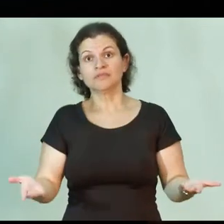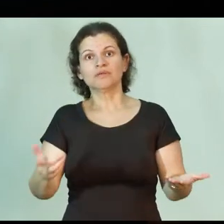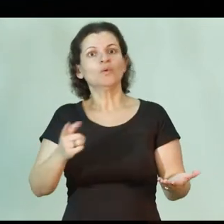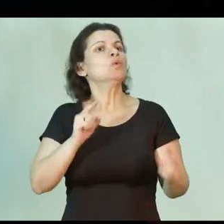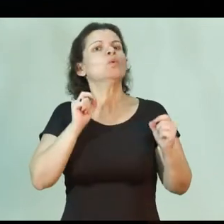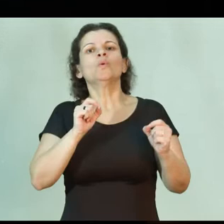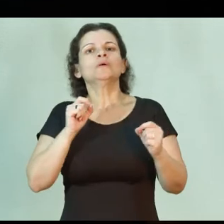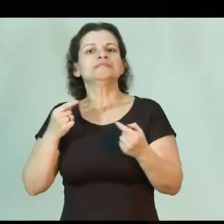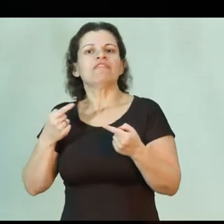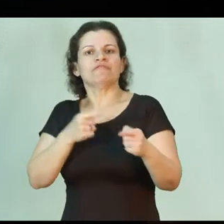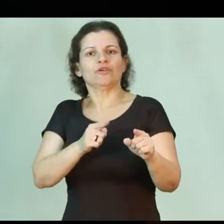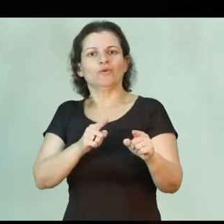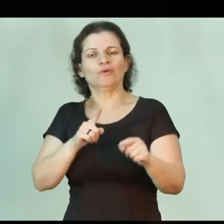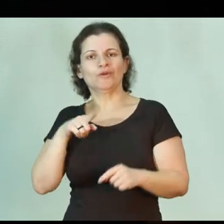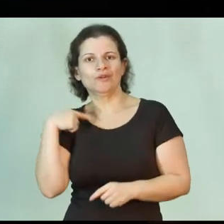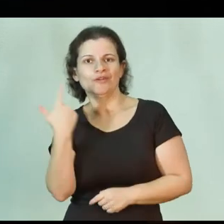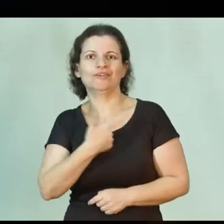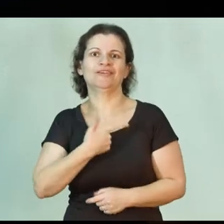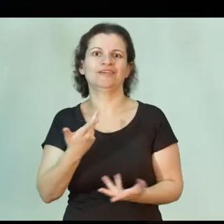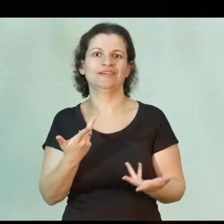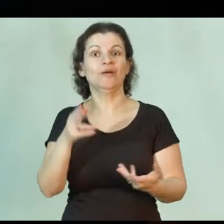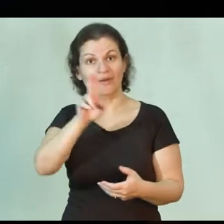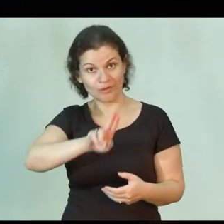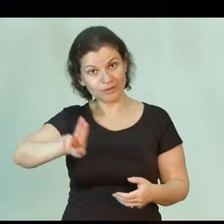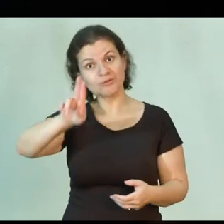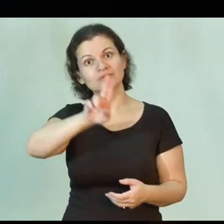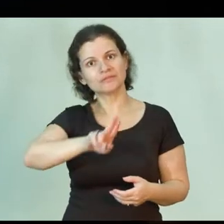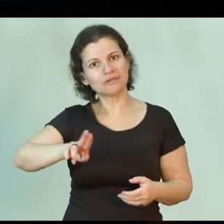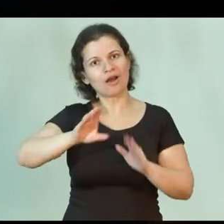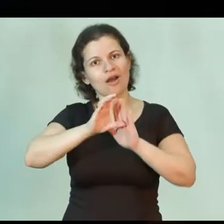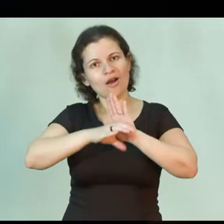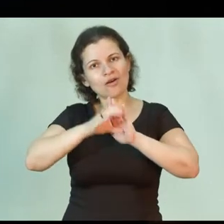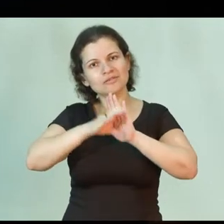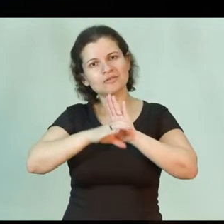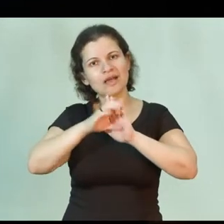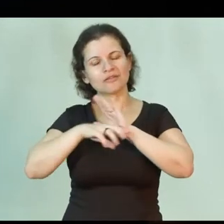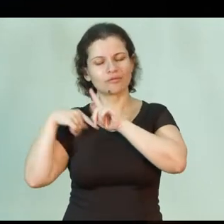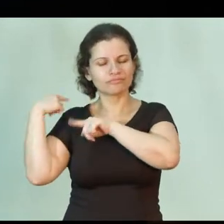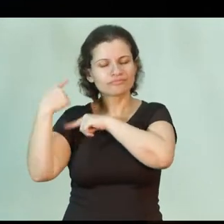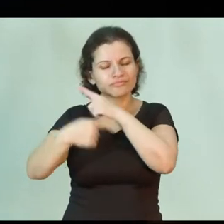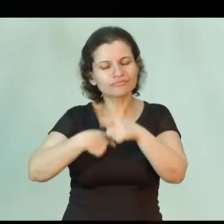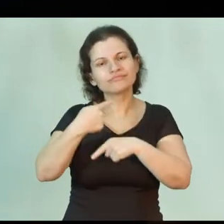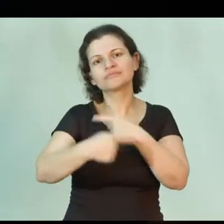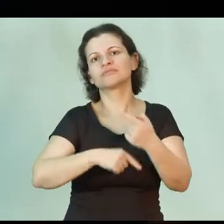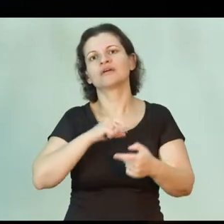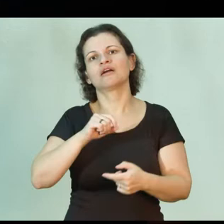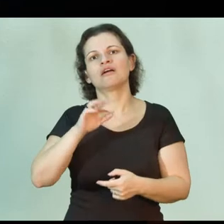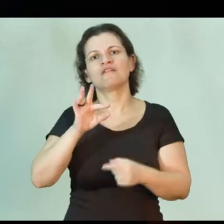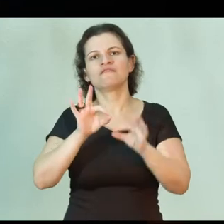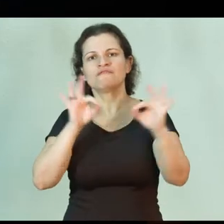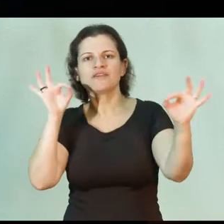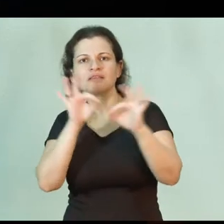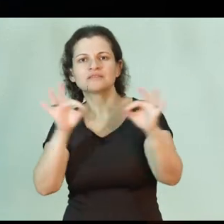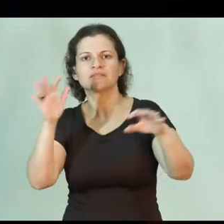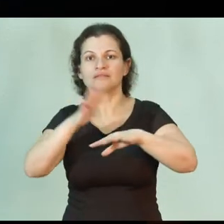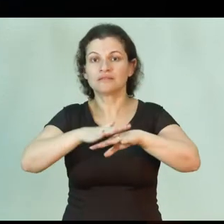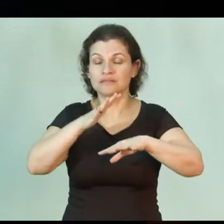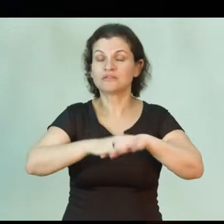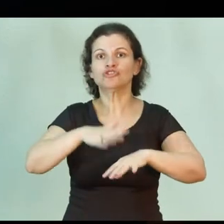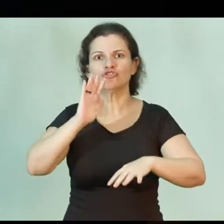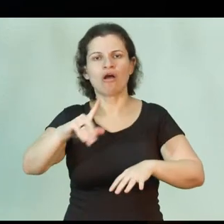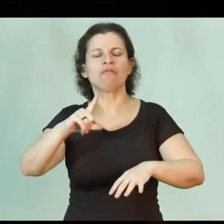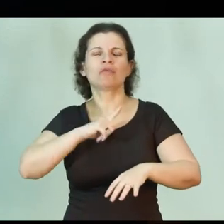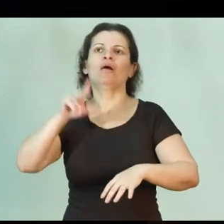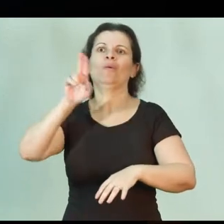desafio é que a gente utilize os conceitos clássicos de física, matemática, que já são